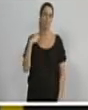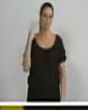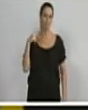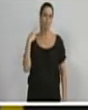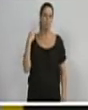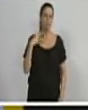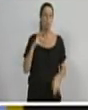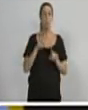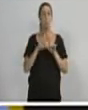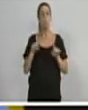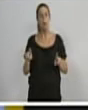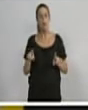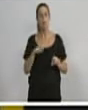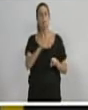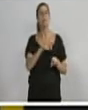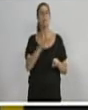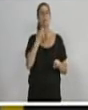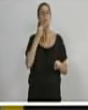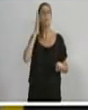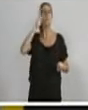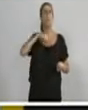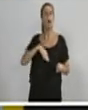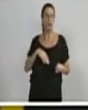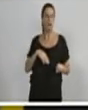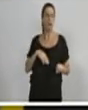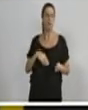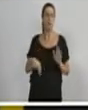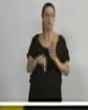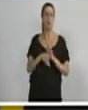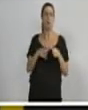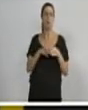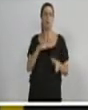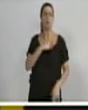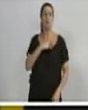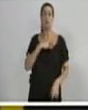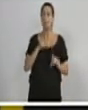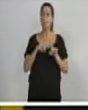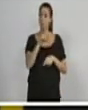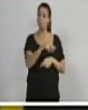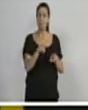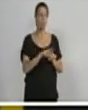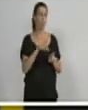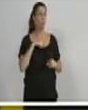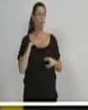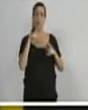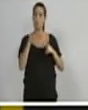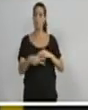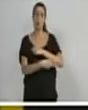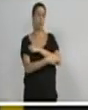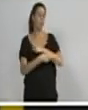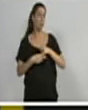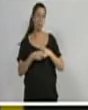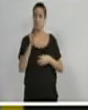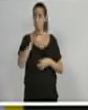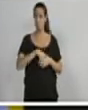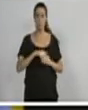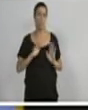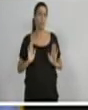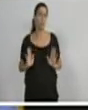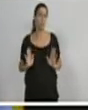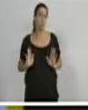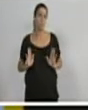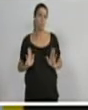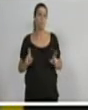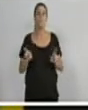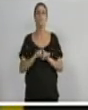Eu não vou falar aqui que V. Exª é caçado pela justiça eleitoral, por crime eleitoral. Caçado. Também não vou falar sobre o